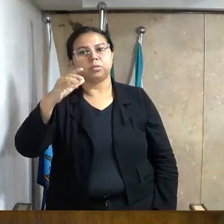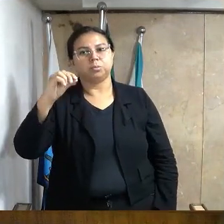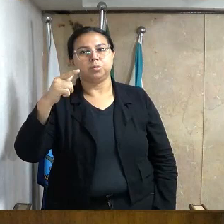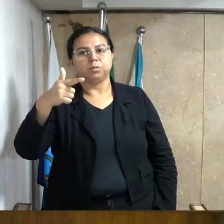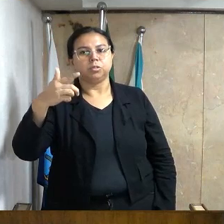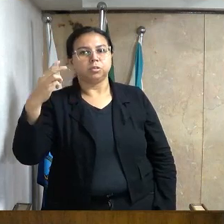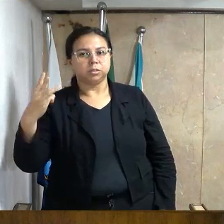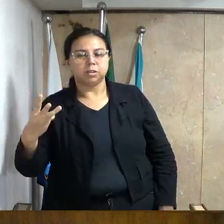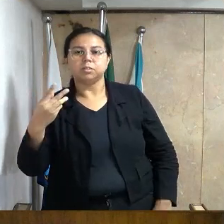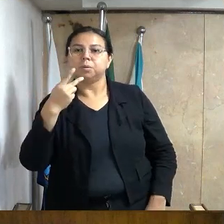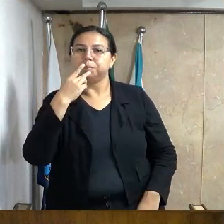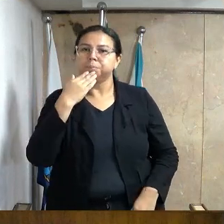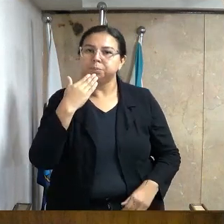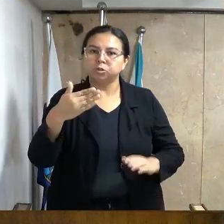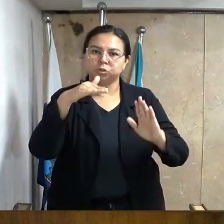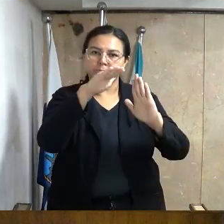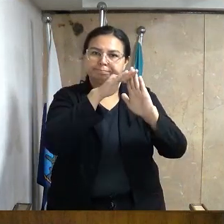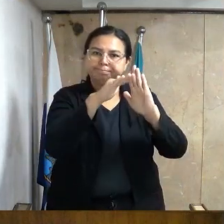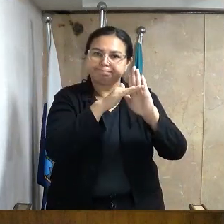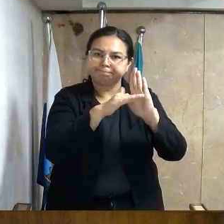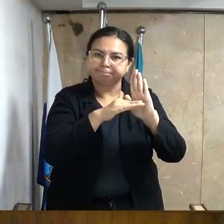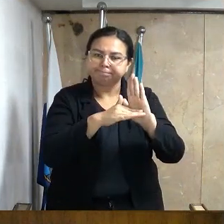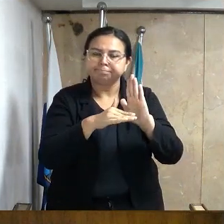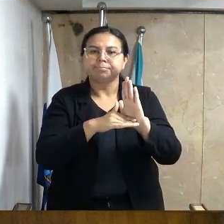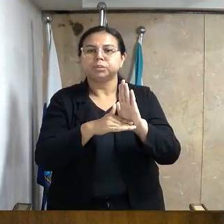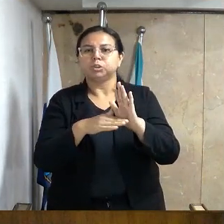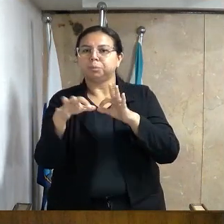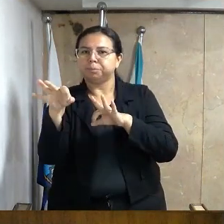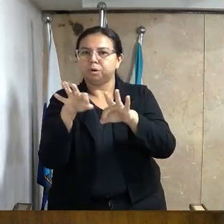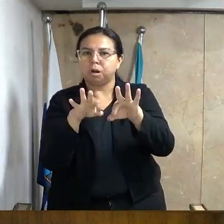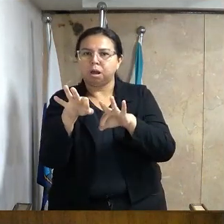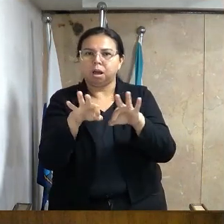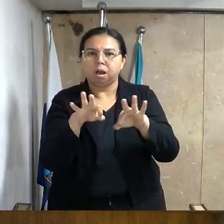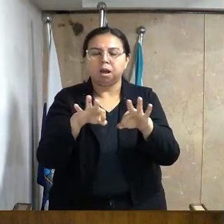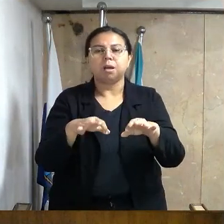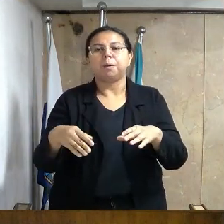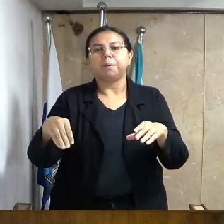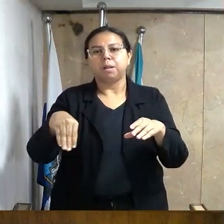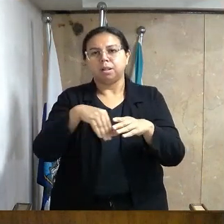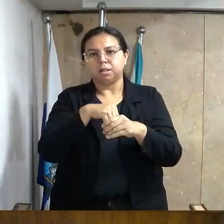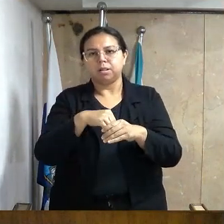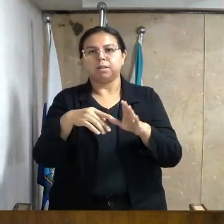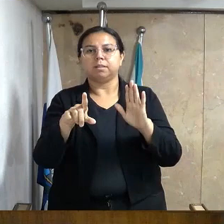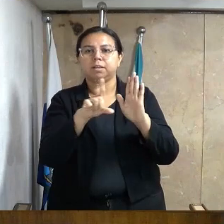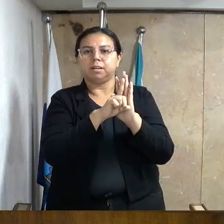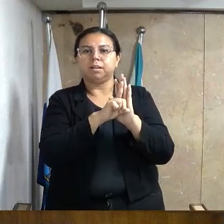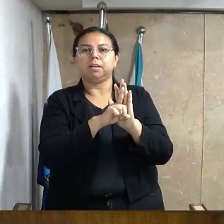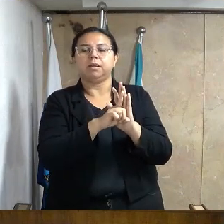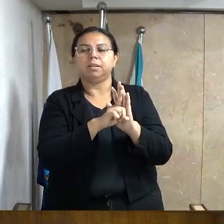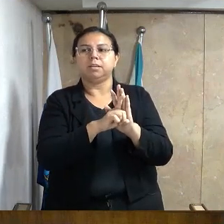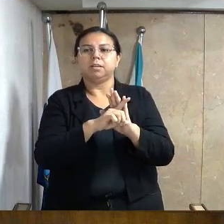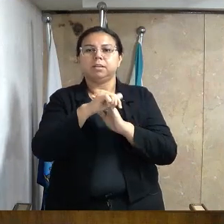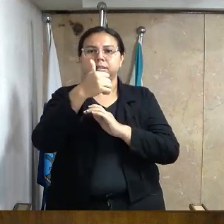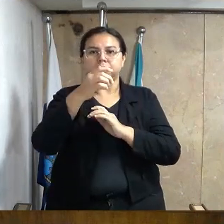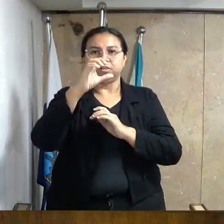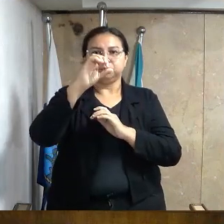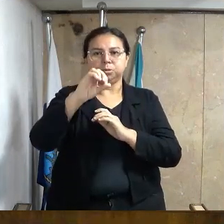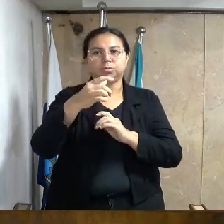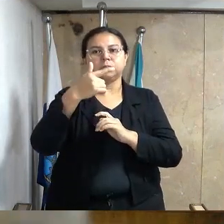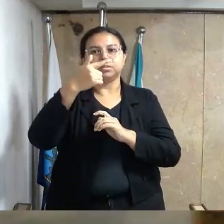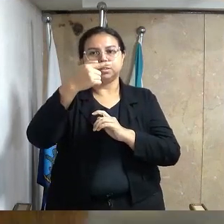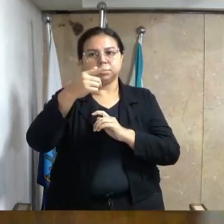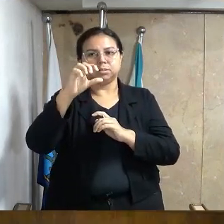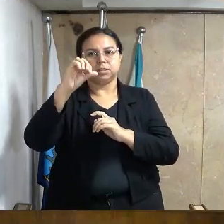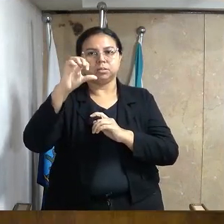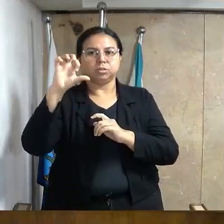estabelecendo medidas para o processo de adequação da lei 13.709, de 14 de